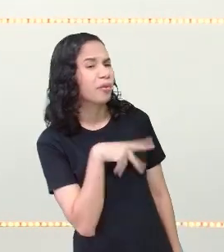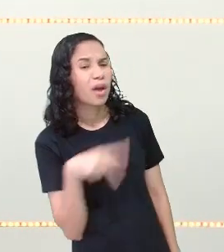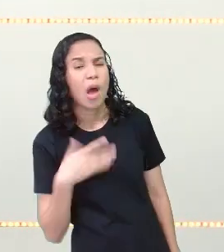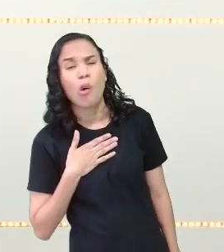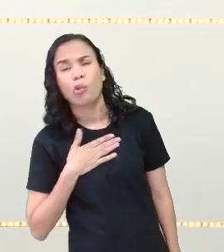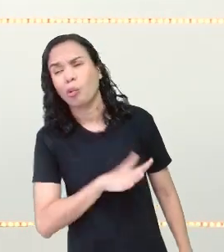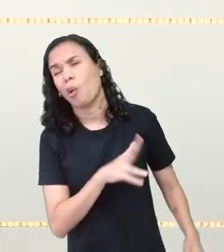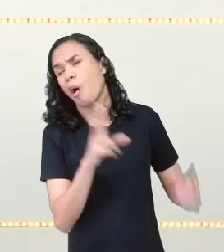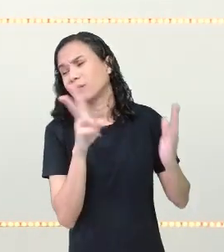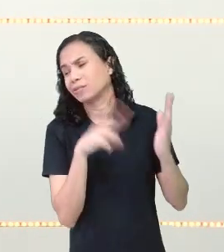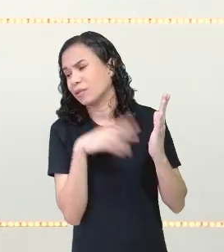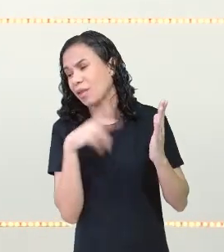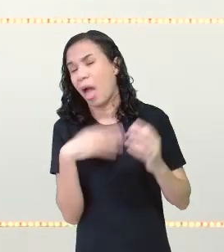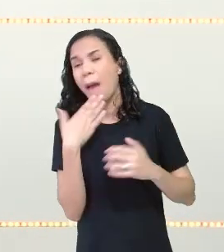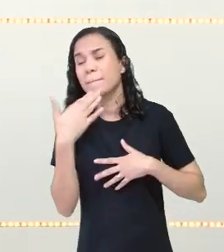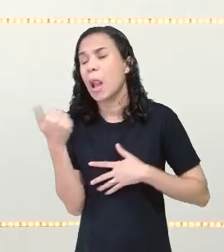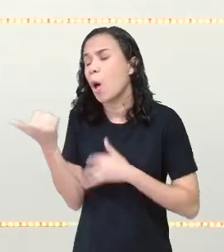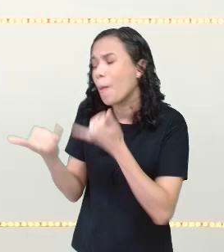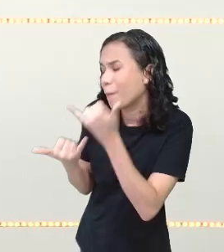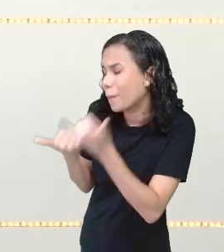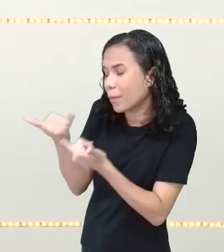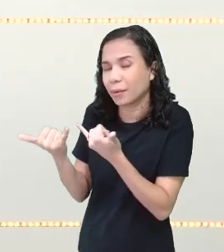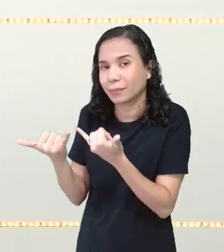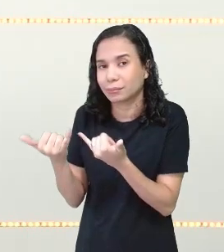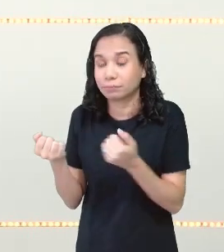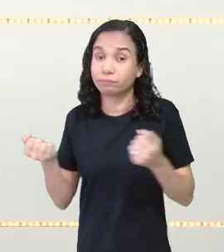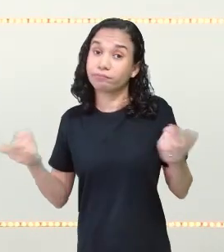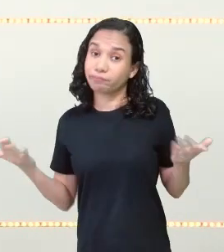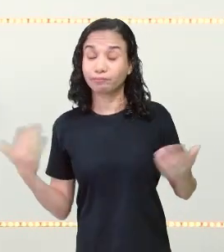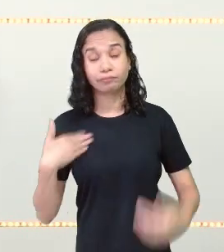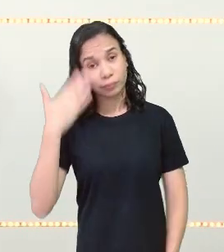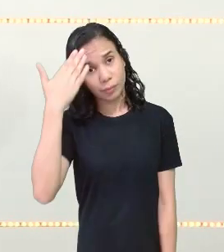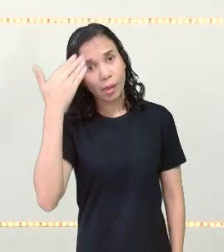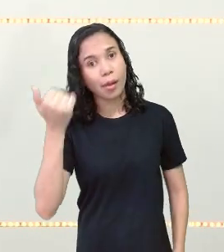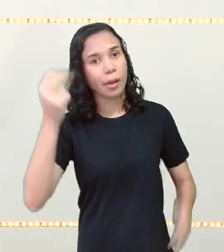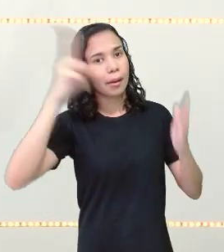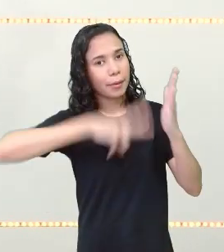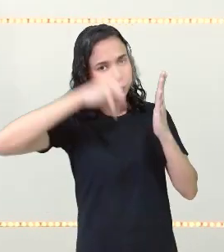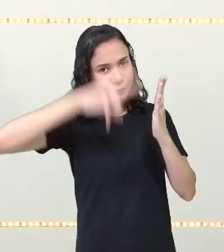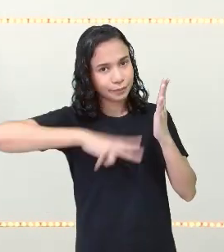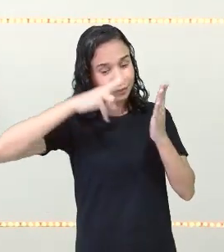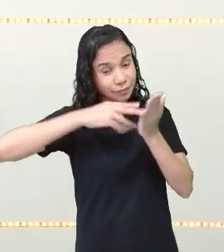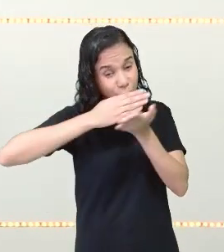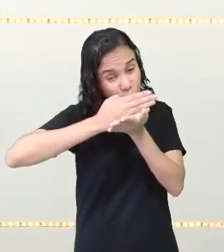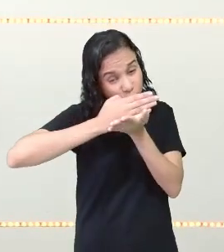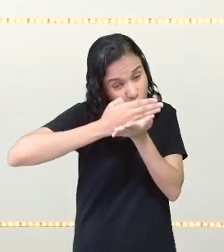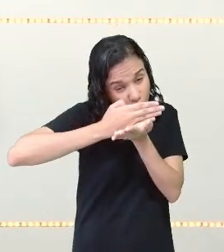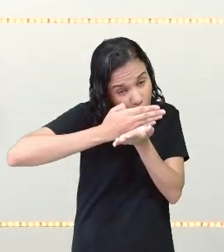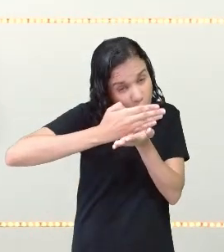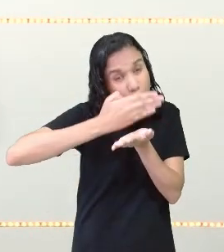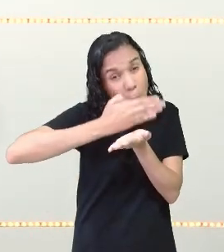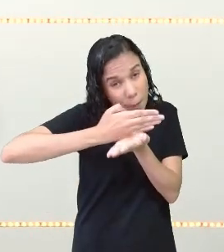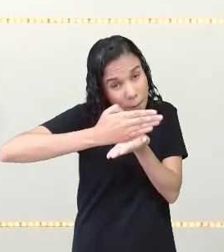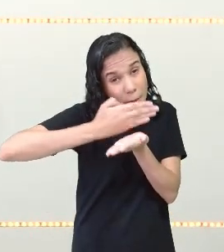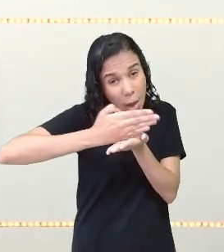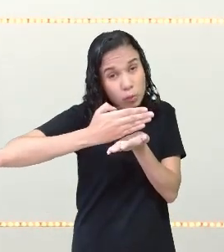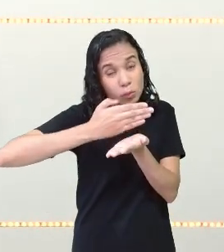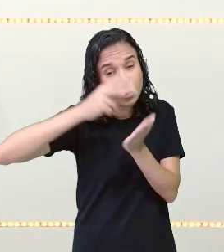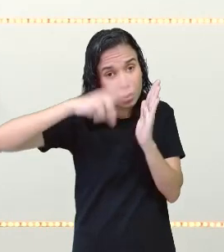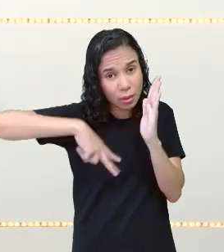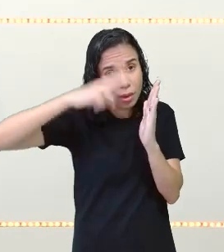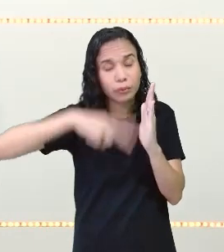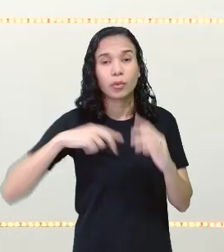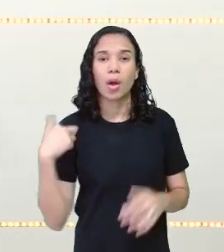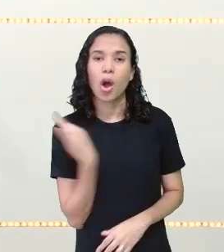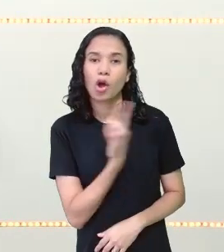eu não gosto muito de ler, não. Prefiro brincar. É, pois é. Eu sei que a leitura no início, tá? No início,